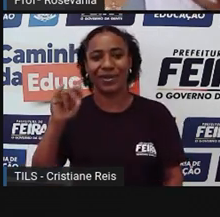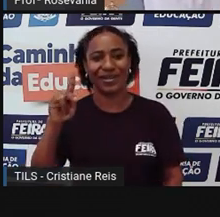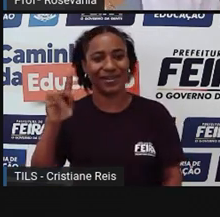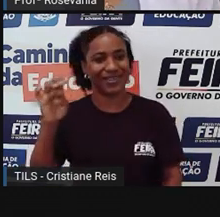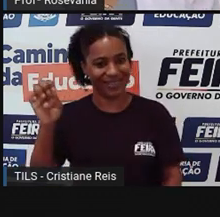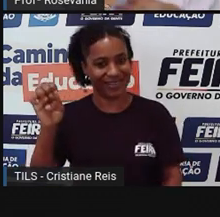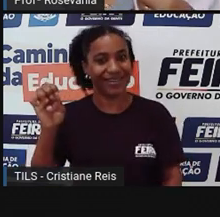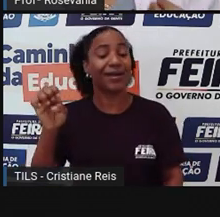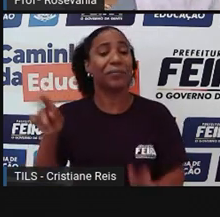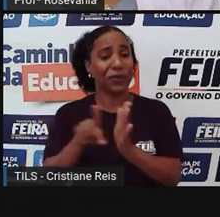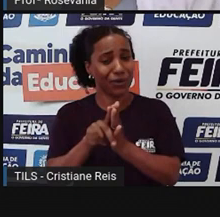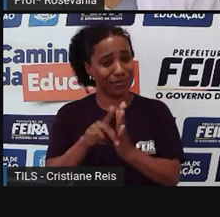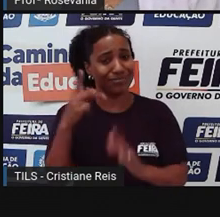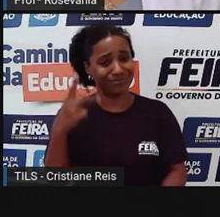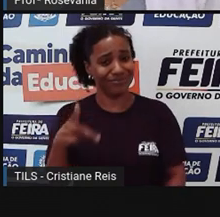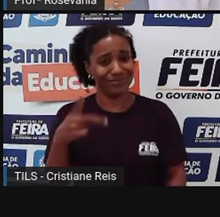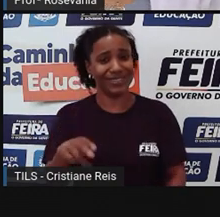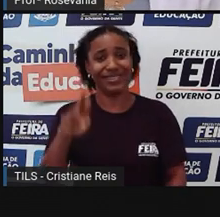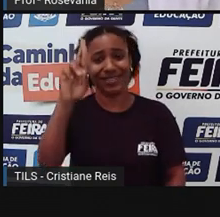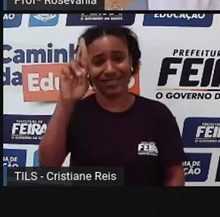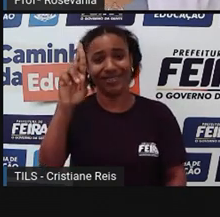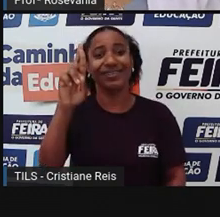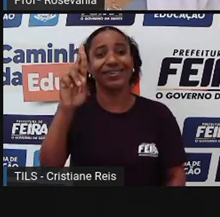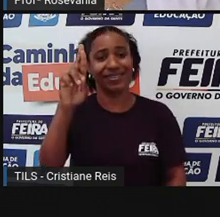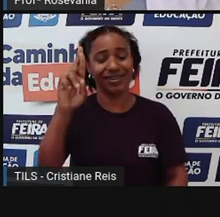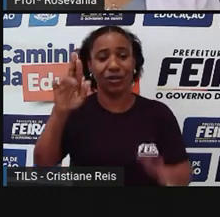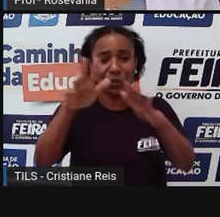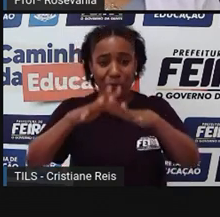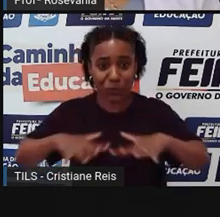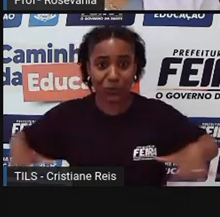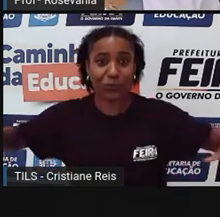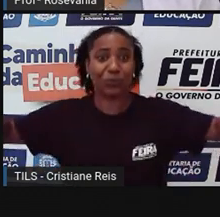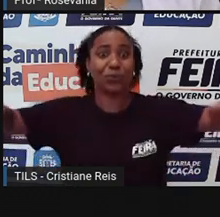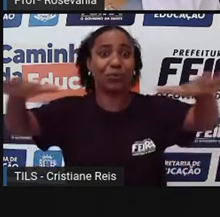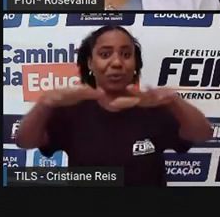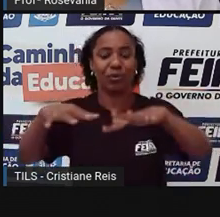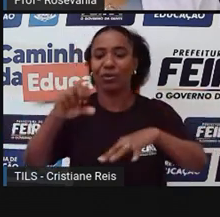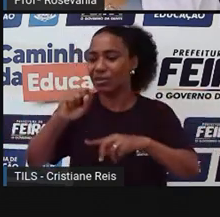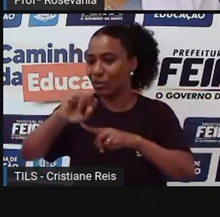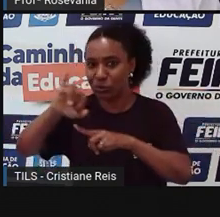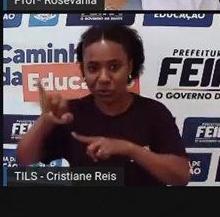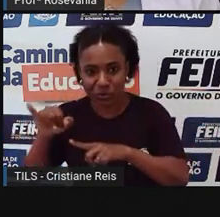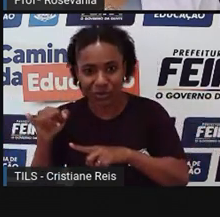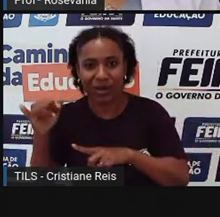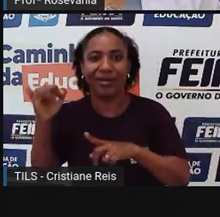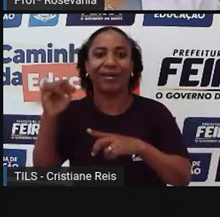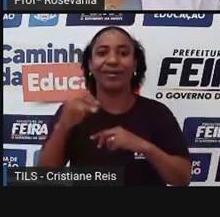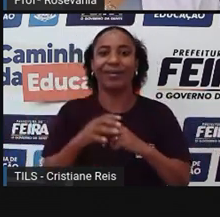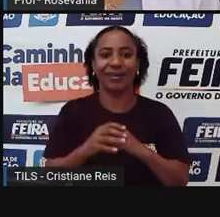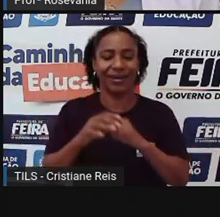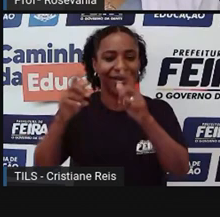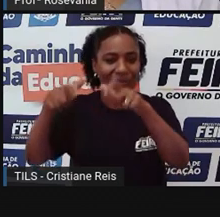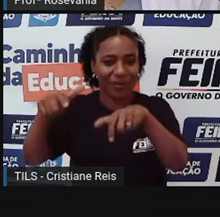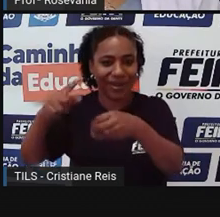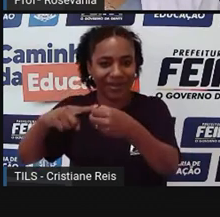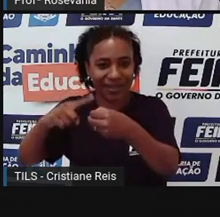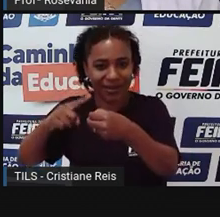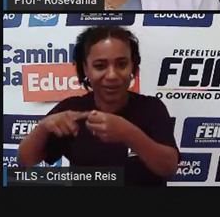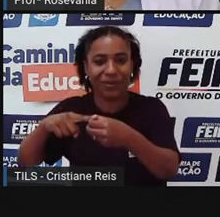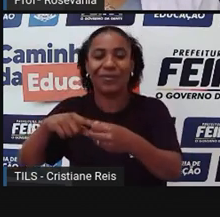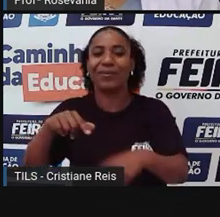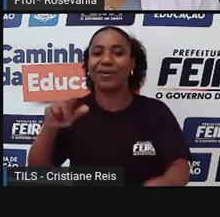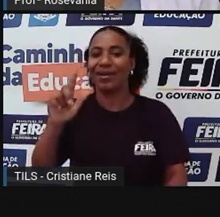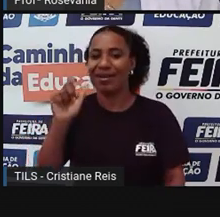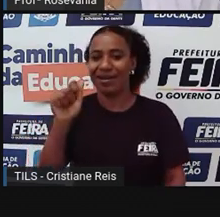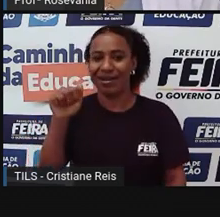envolvia a parte de água fria e também a parte das Itapororocas, essa parte amarelinha aqui. Para a gente especificamente